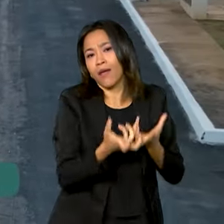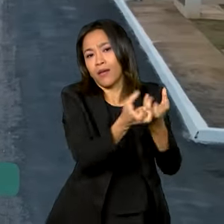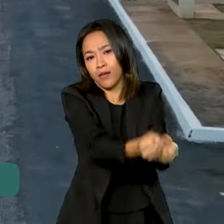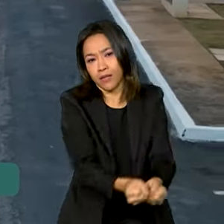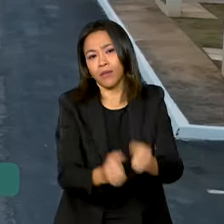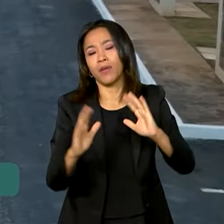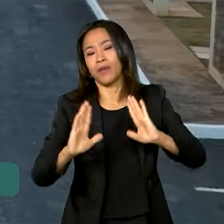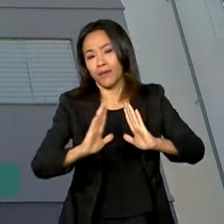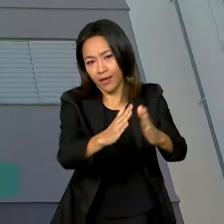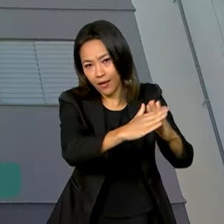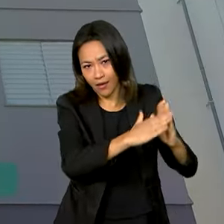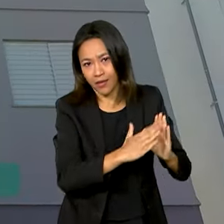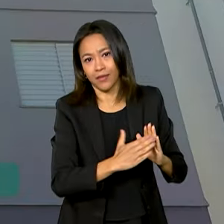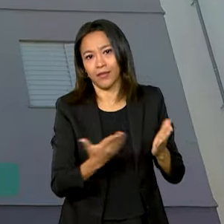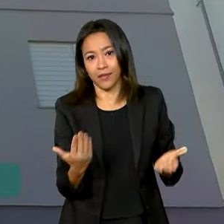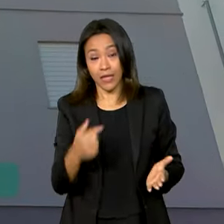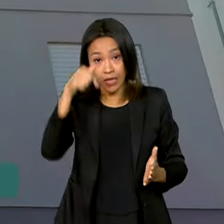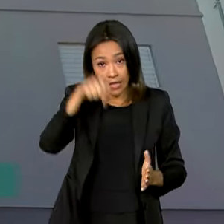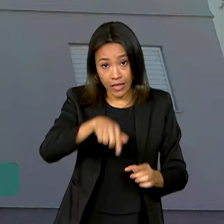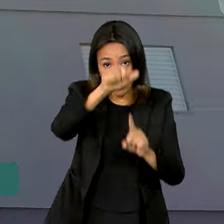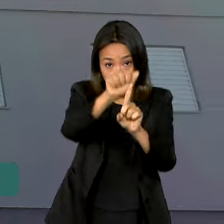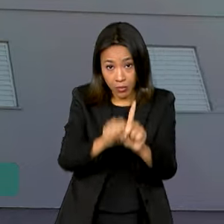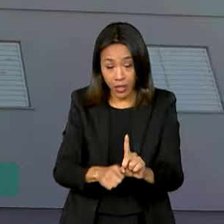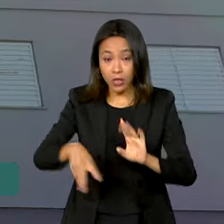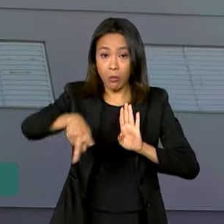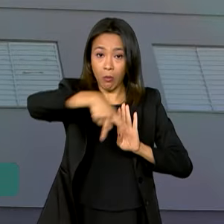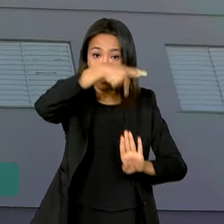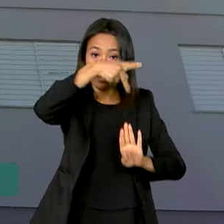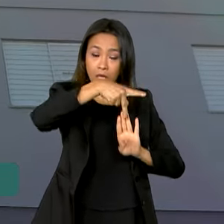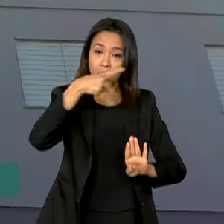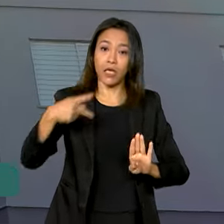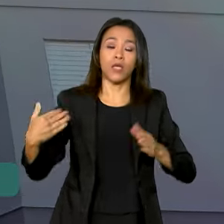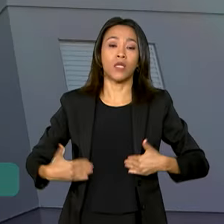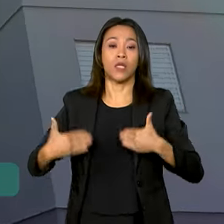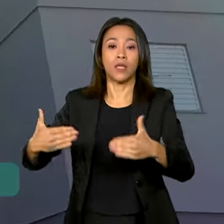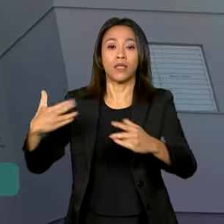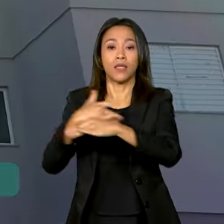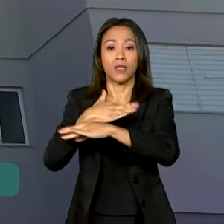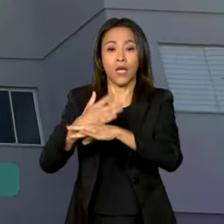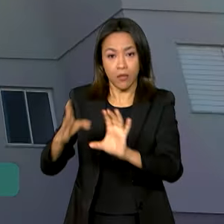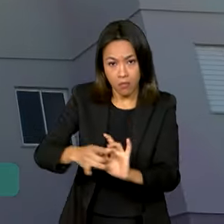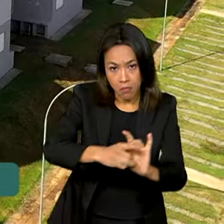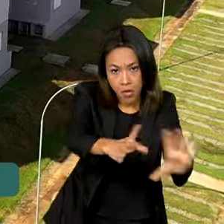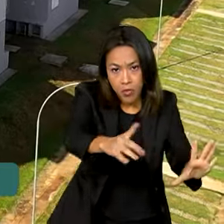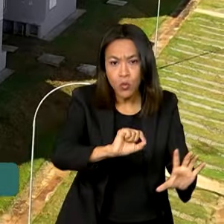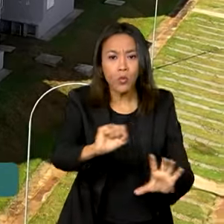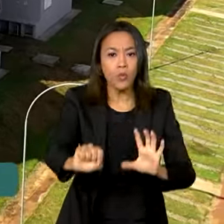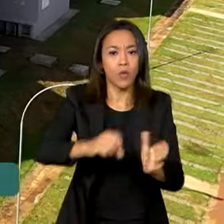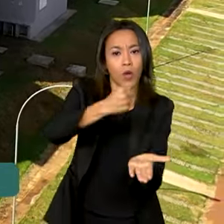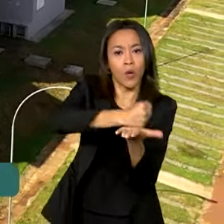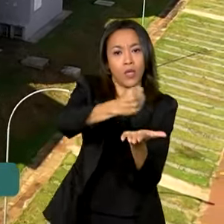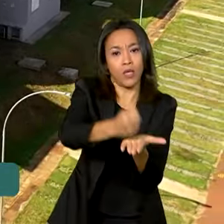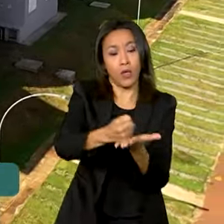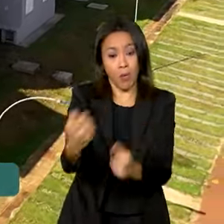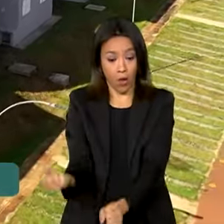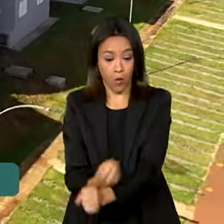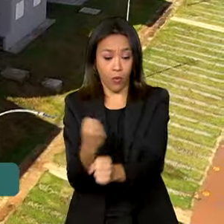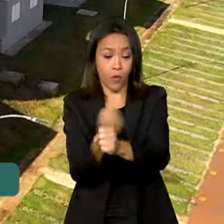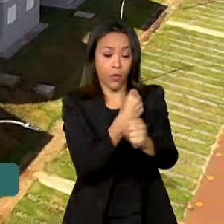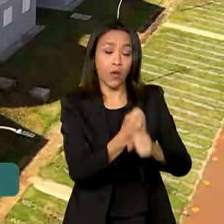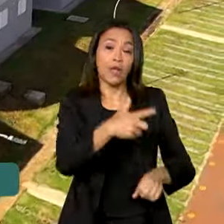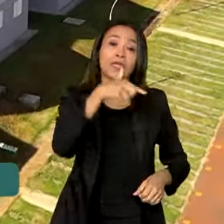pelo Minha Casa Minha Vida. Neste mês, uma portaria do Ministério das Cidades autoriza a contratação para construir